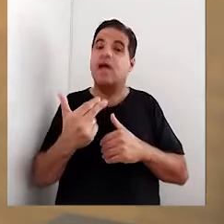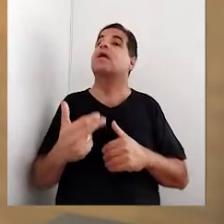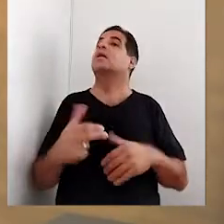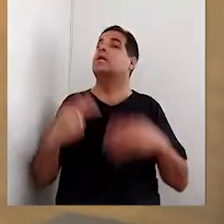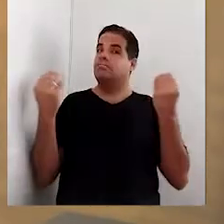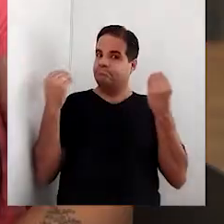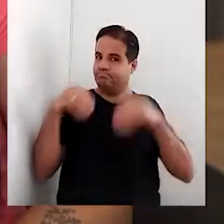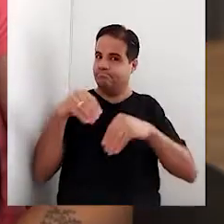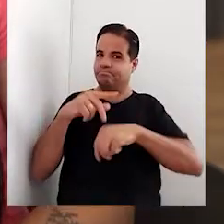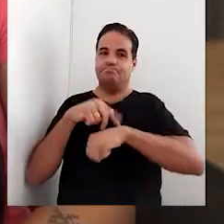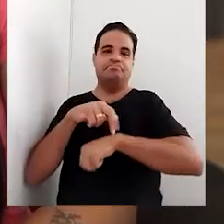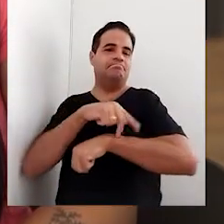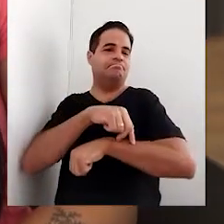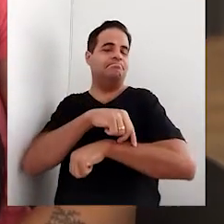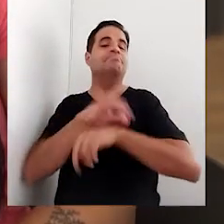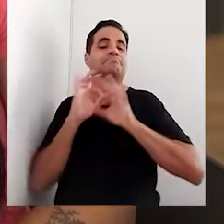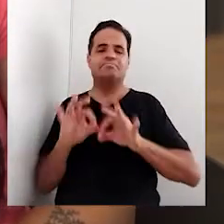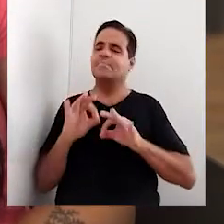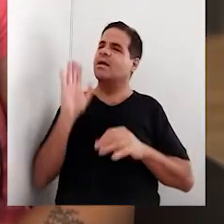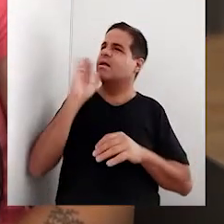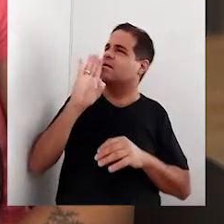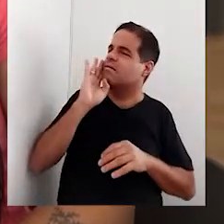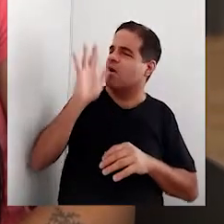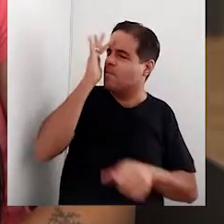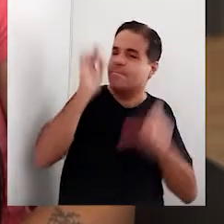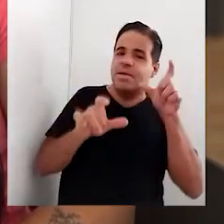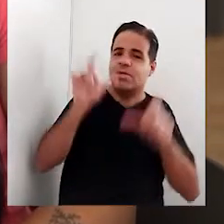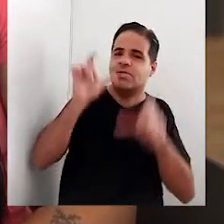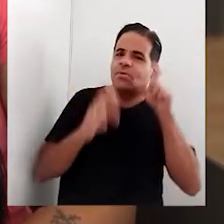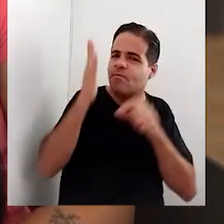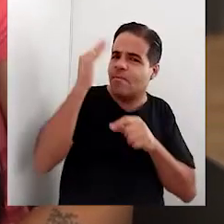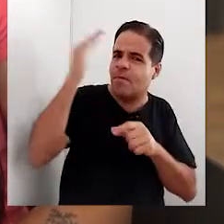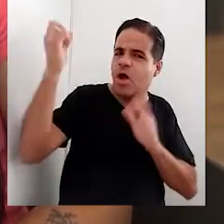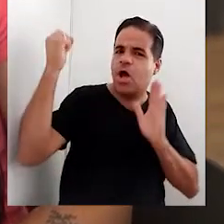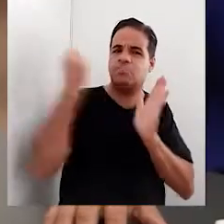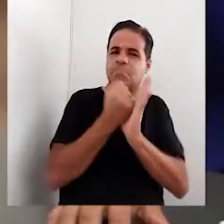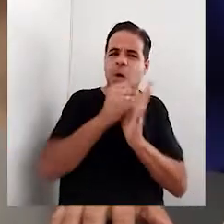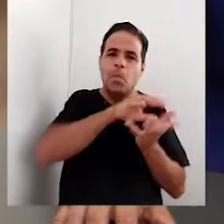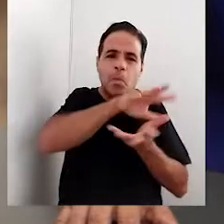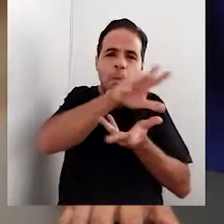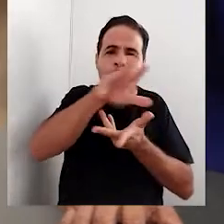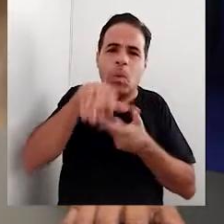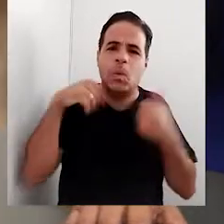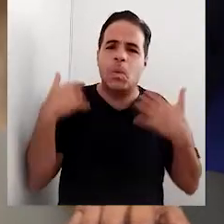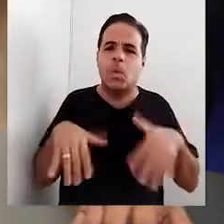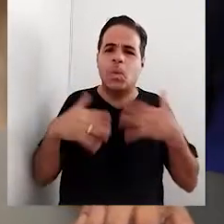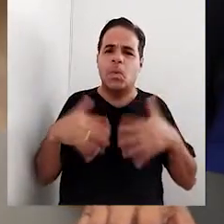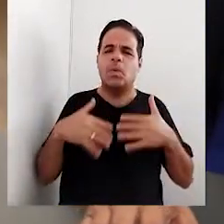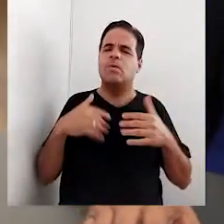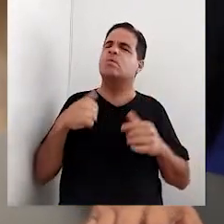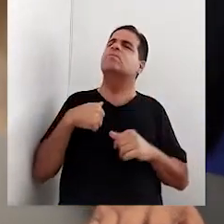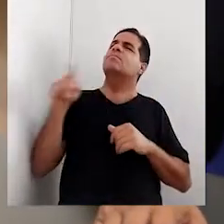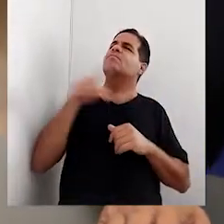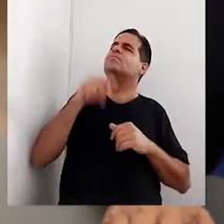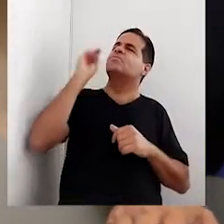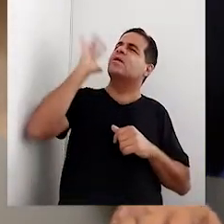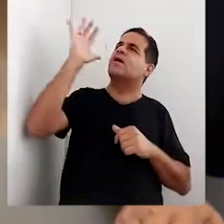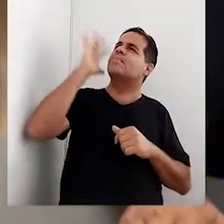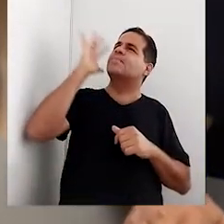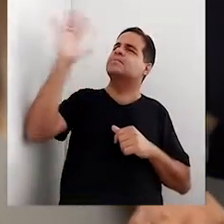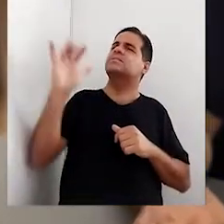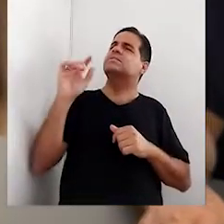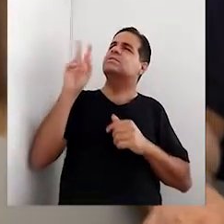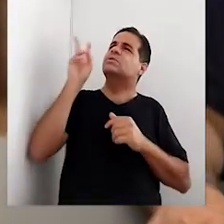lançando moda. Que legal saber que essas pessoas marcaram a história do mundo. Professor, estou aqui pensando.